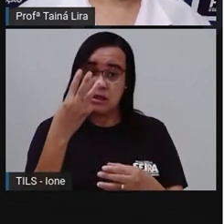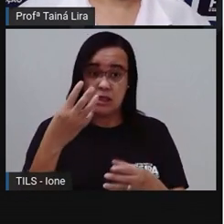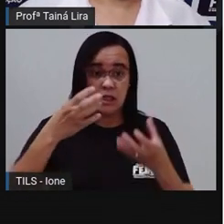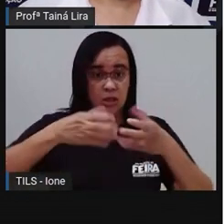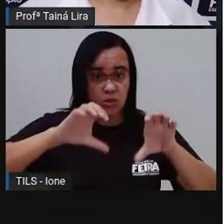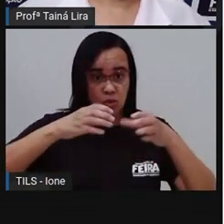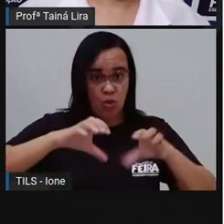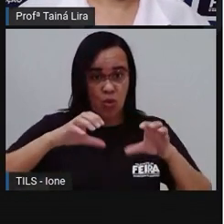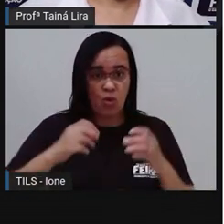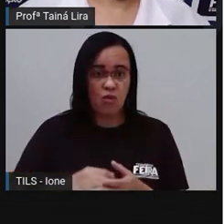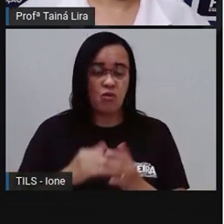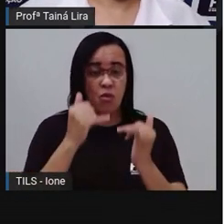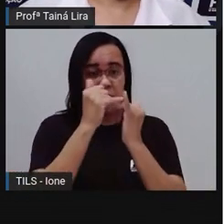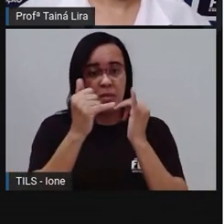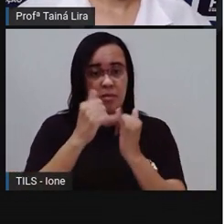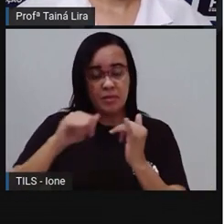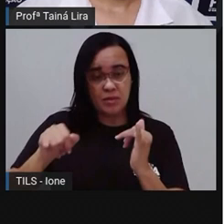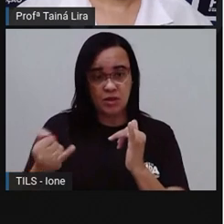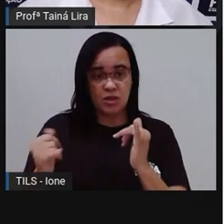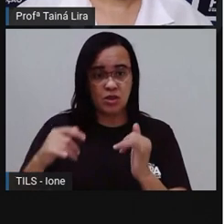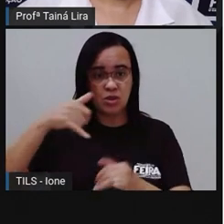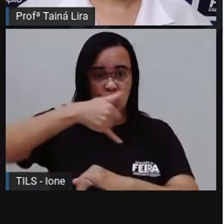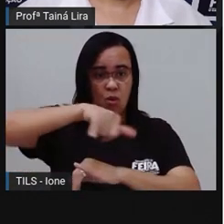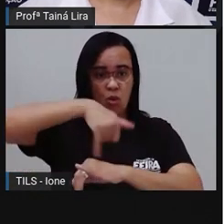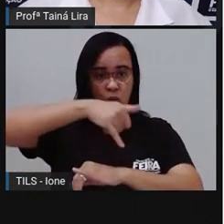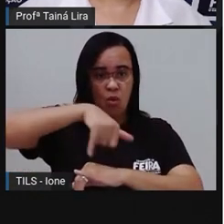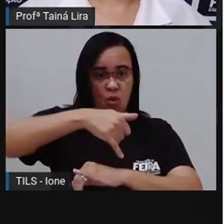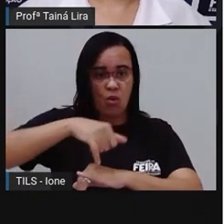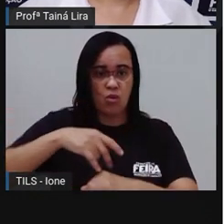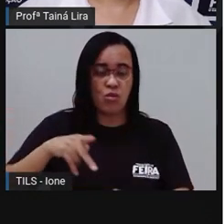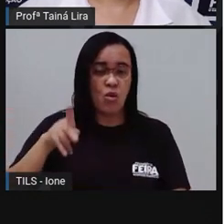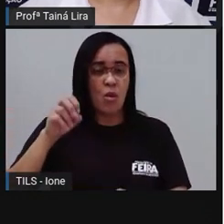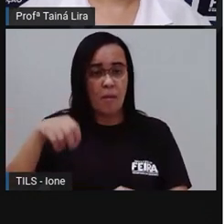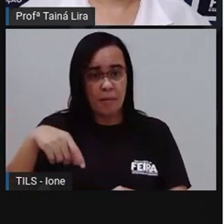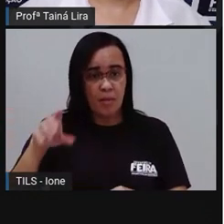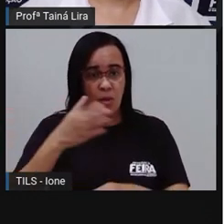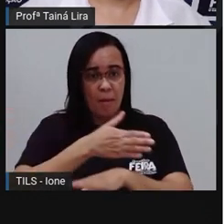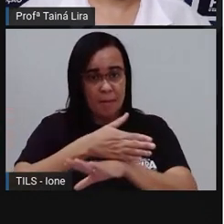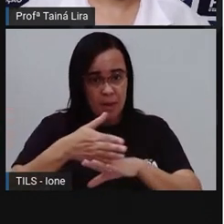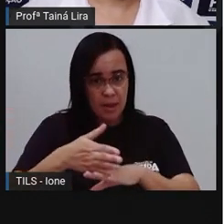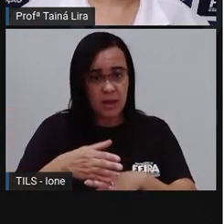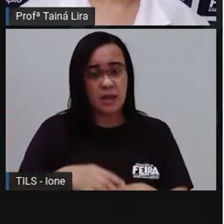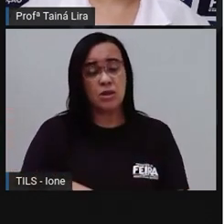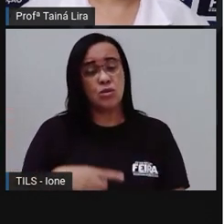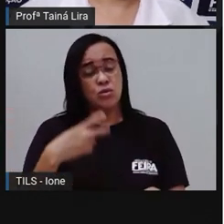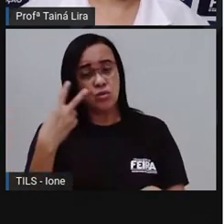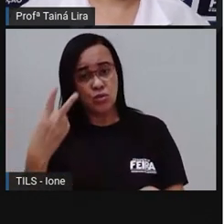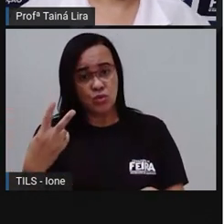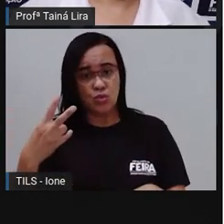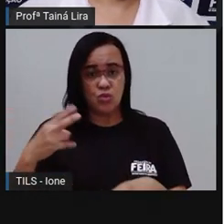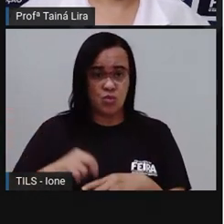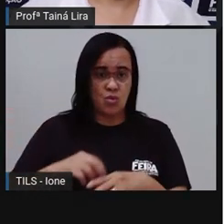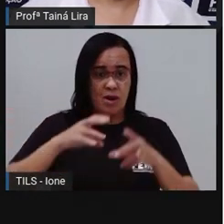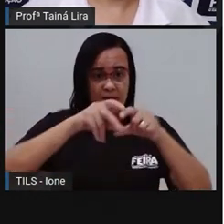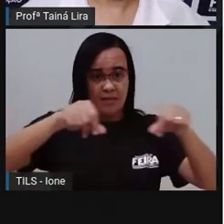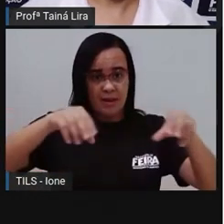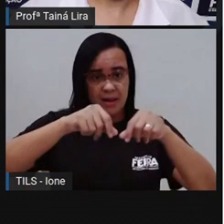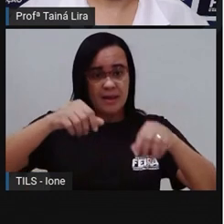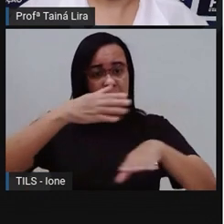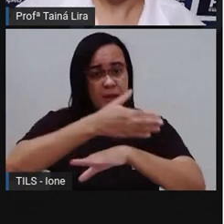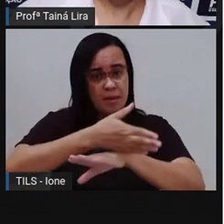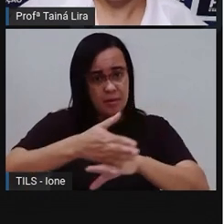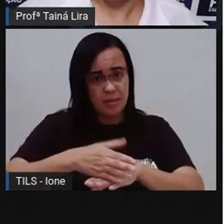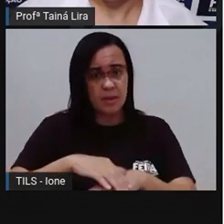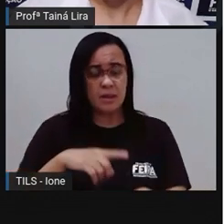óleo. Uma colher de fermento em pó. Duas xícaras de farinha de trigo. Duas xícaras de açúcar. Então, temos aqui, olha lá, nosso